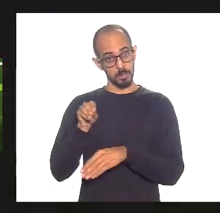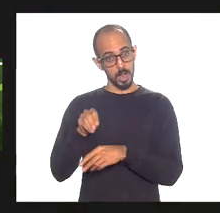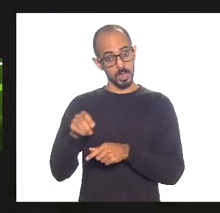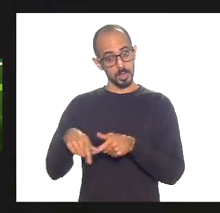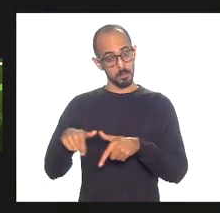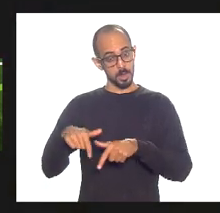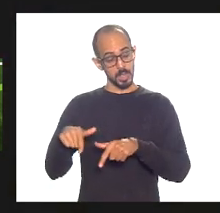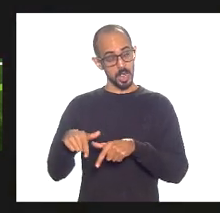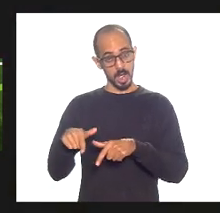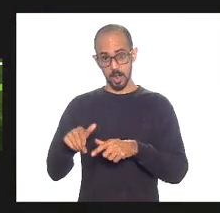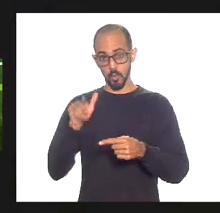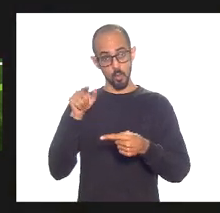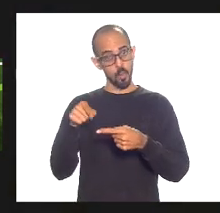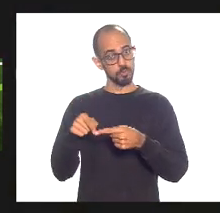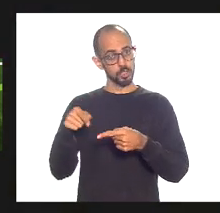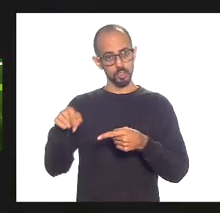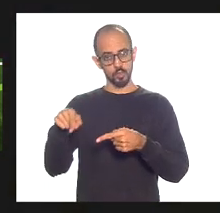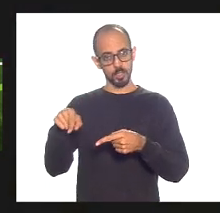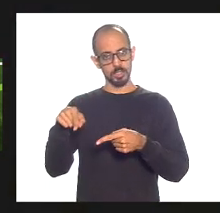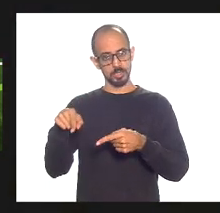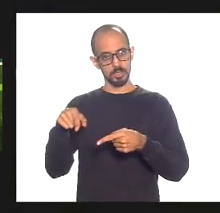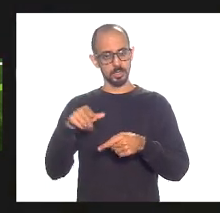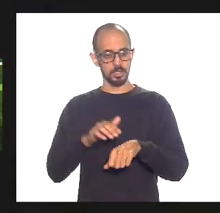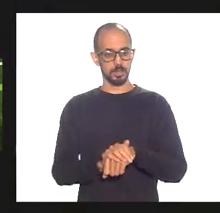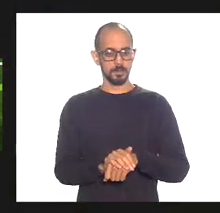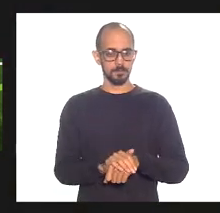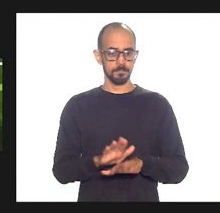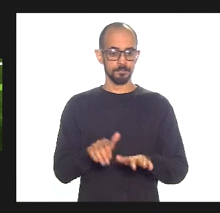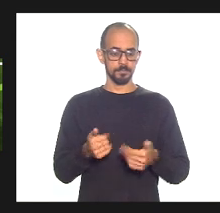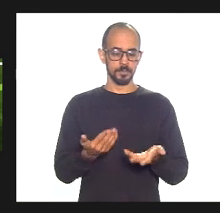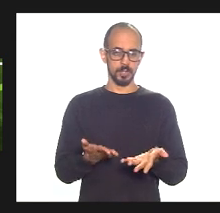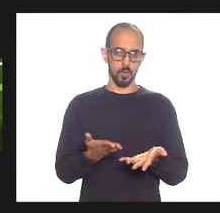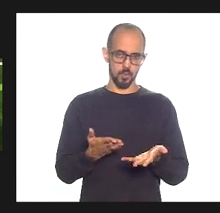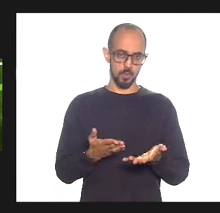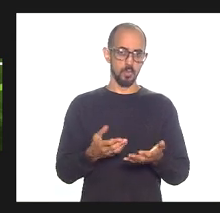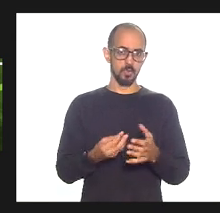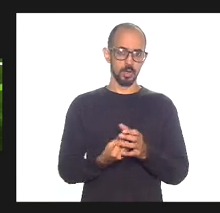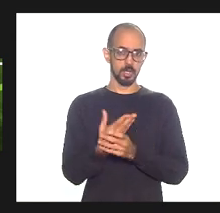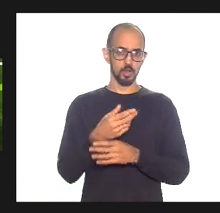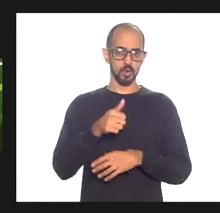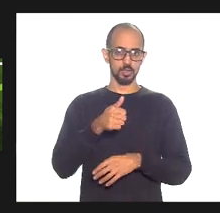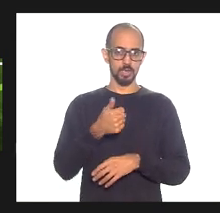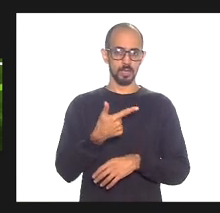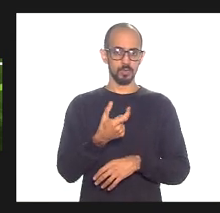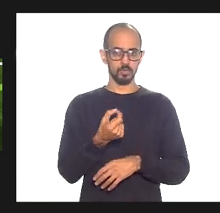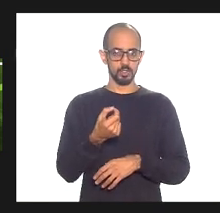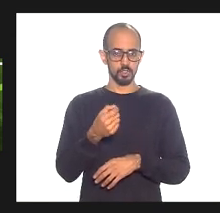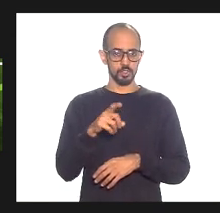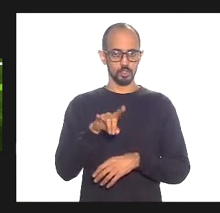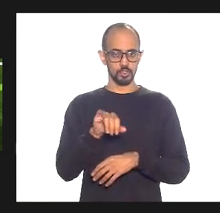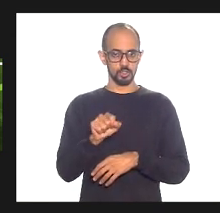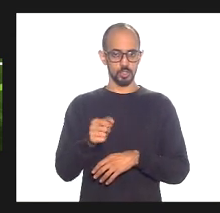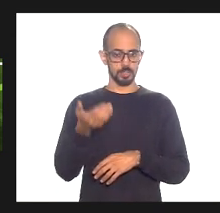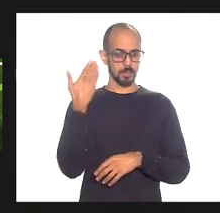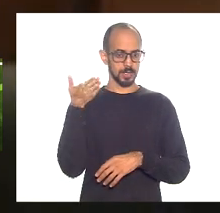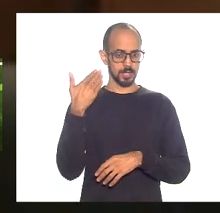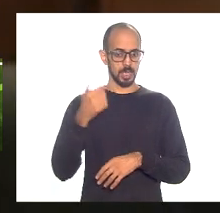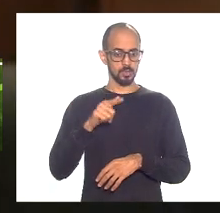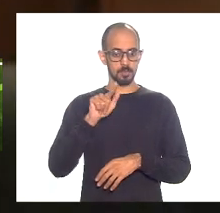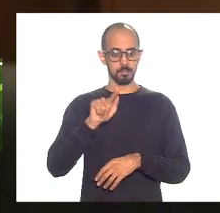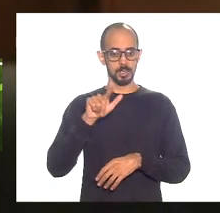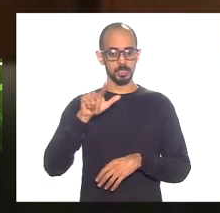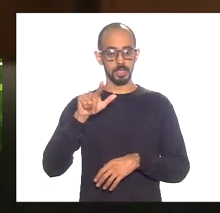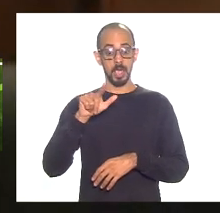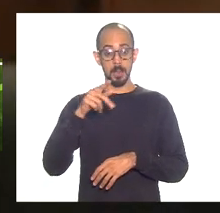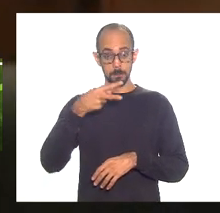Foi criada na PGE agora, em novembro, há 120 dias, André, a PGE 18 só para isso. Antes tarde que